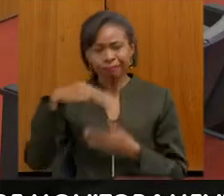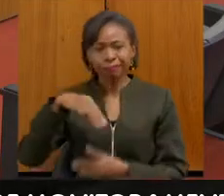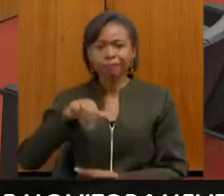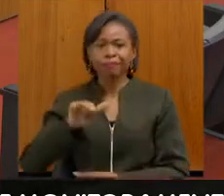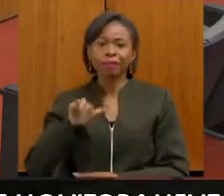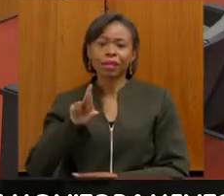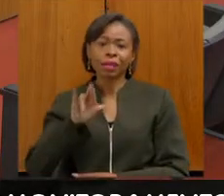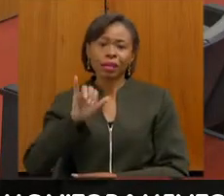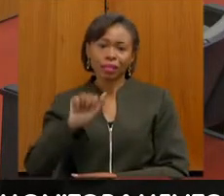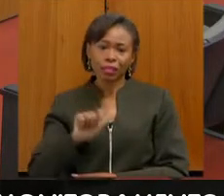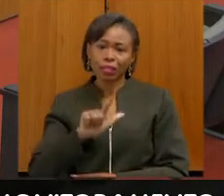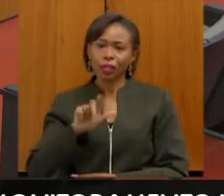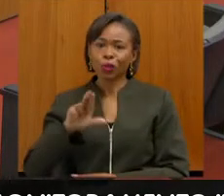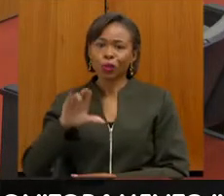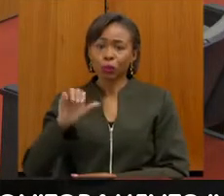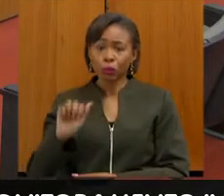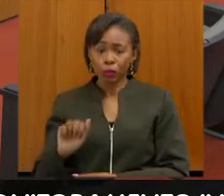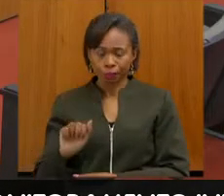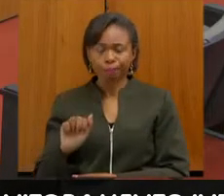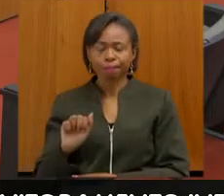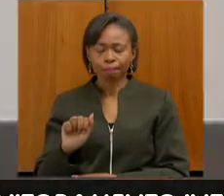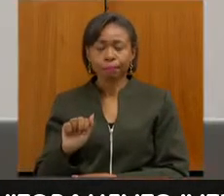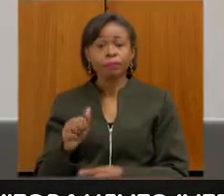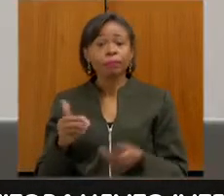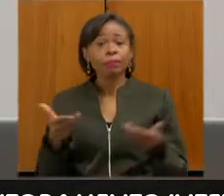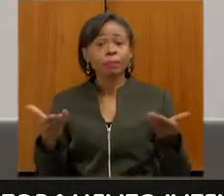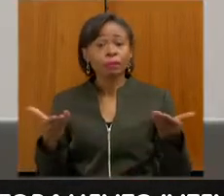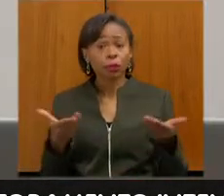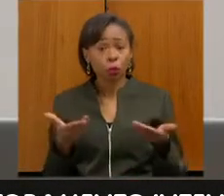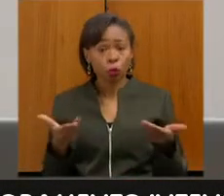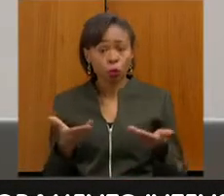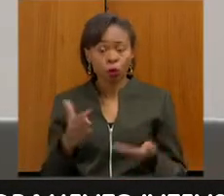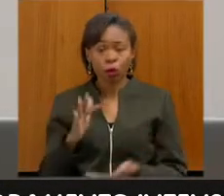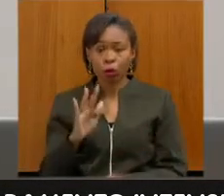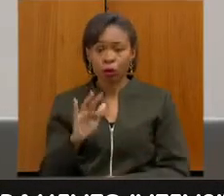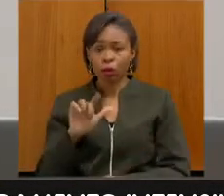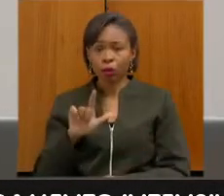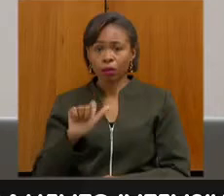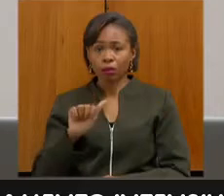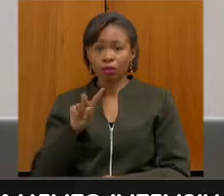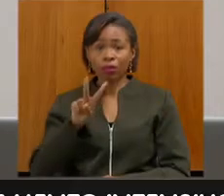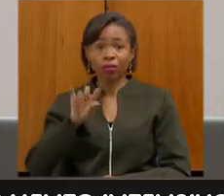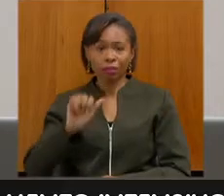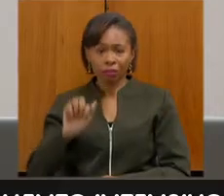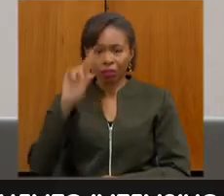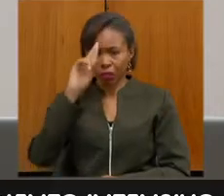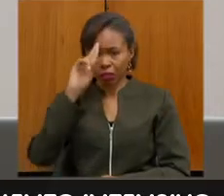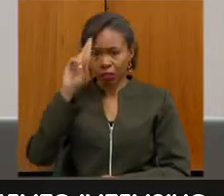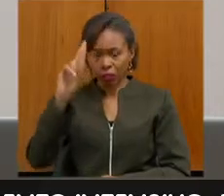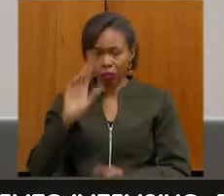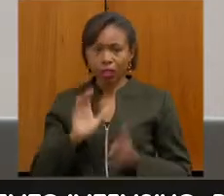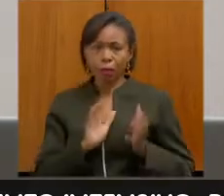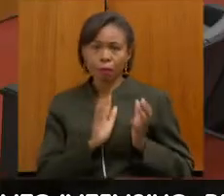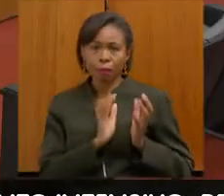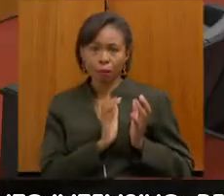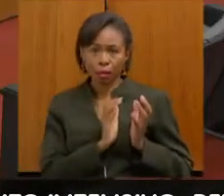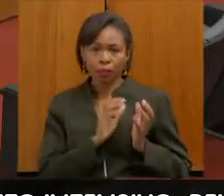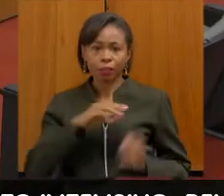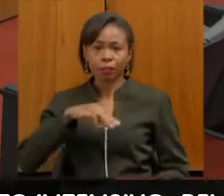Maria Lúcia. Passo agora a palavra para a Flávia dos Santos, que é diretora da PAI de Matheus Leme.